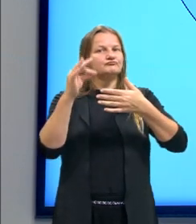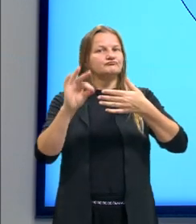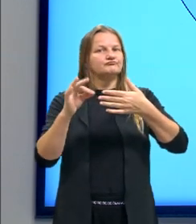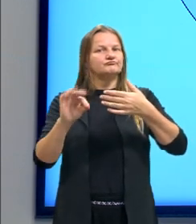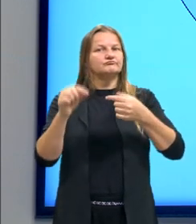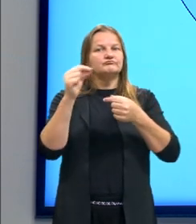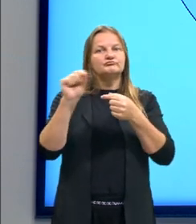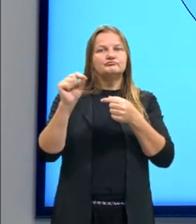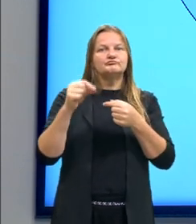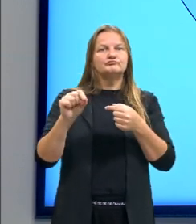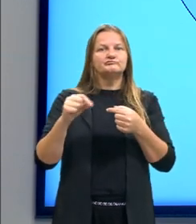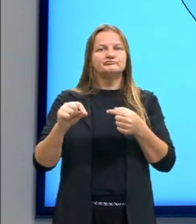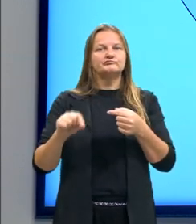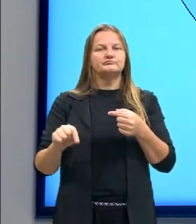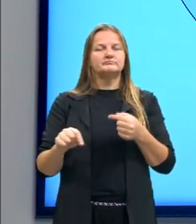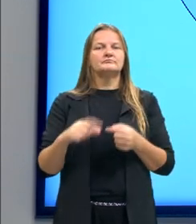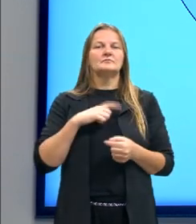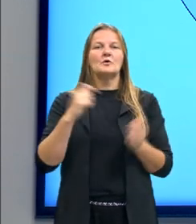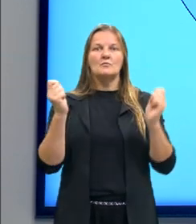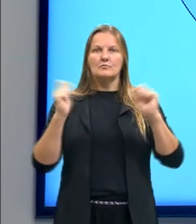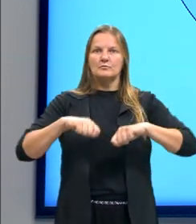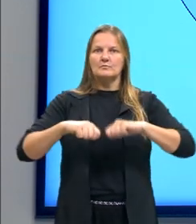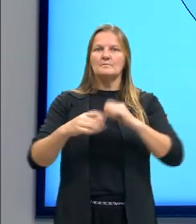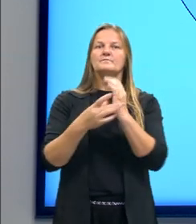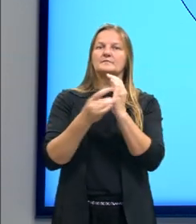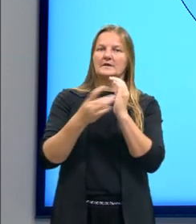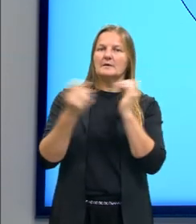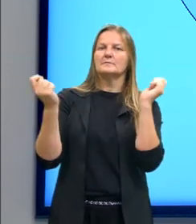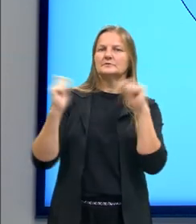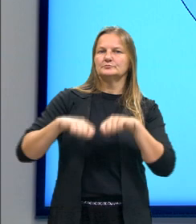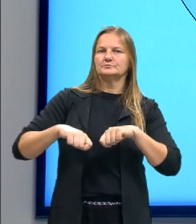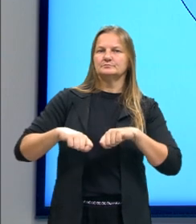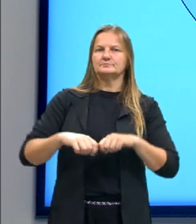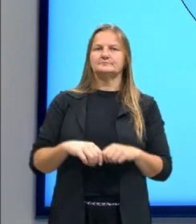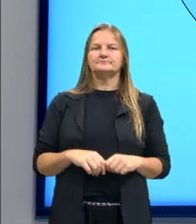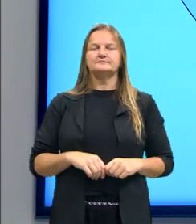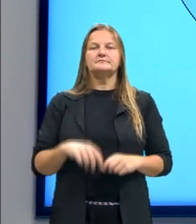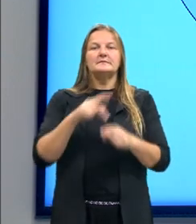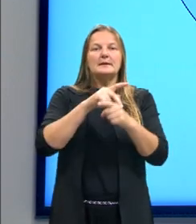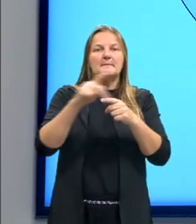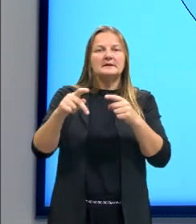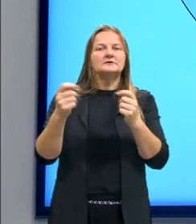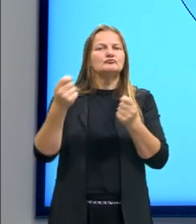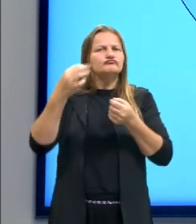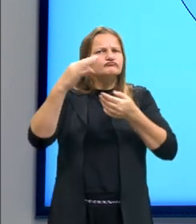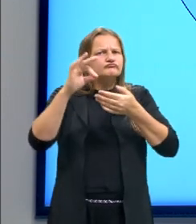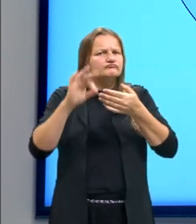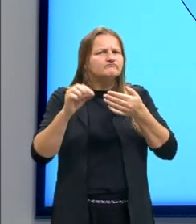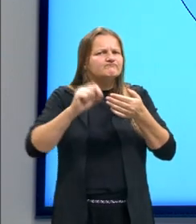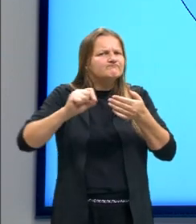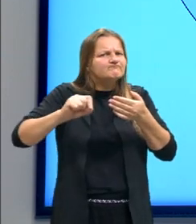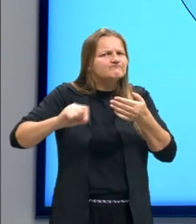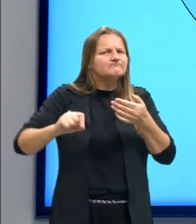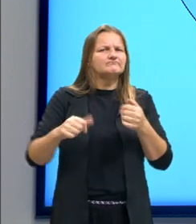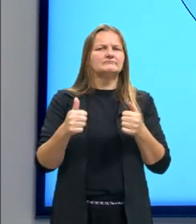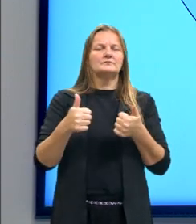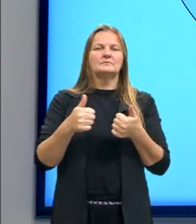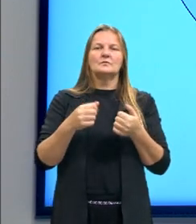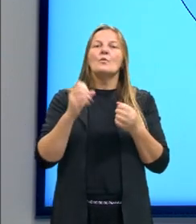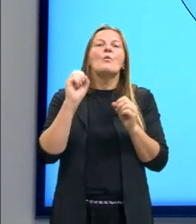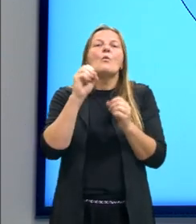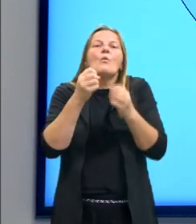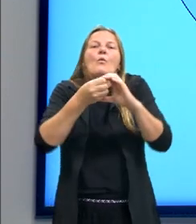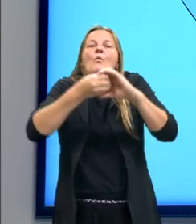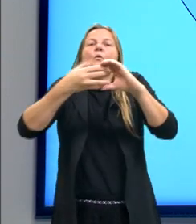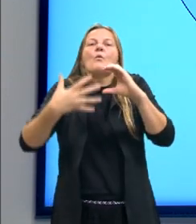redação. E aí são as competências, né? O que a gente chama de padrão de correção. Ora, e quais são essas